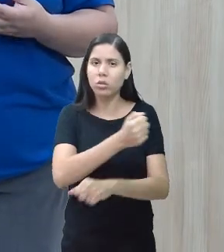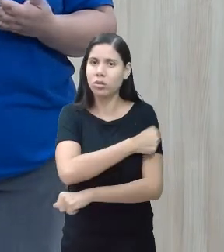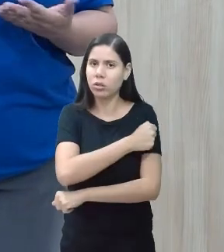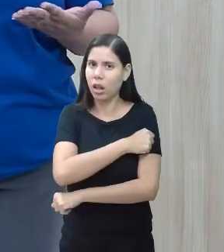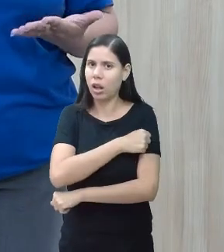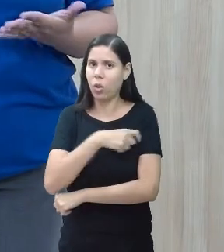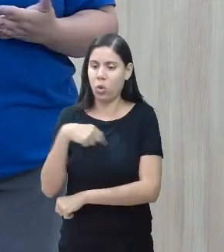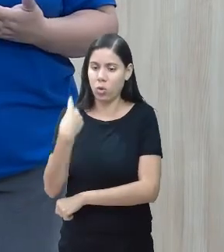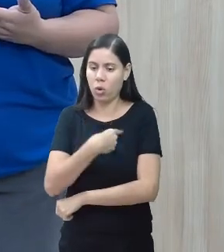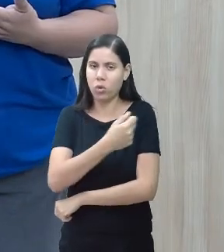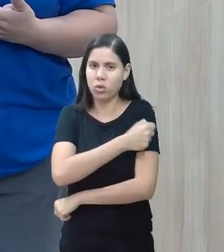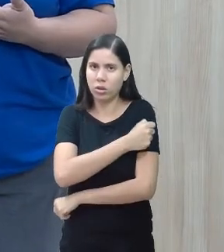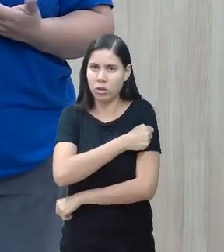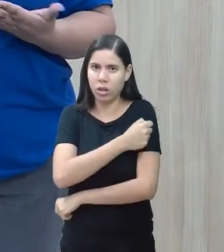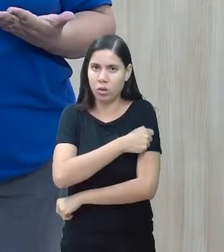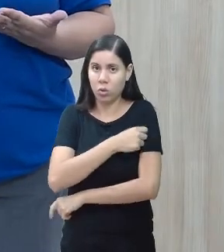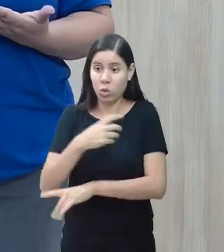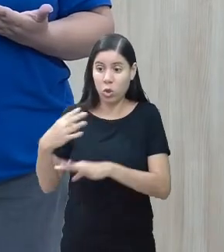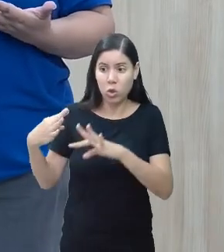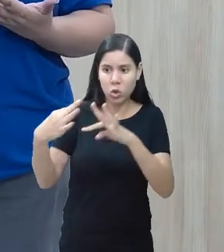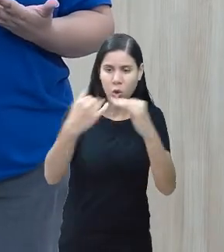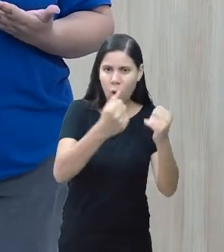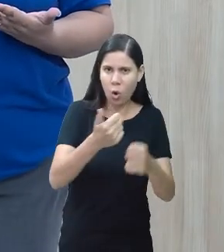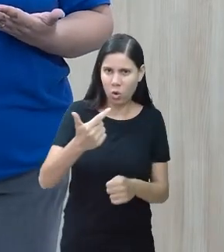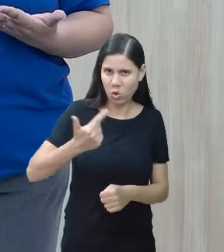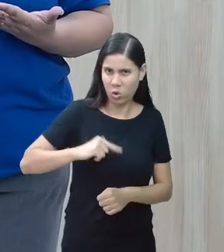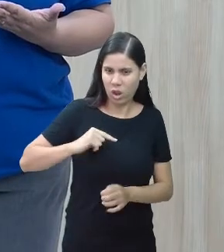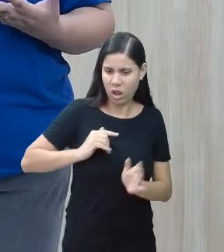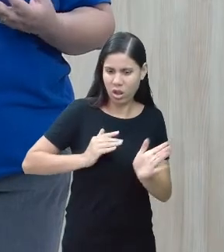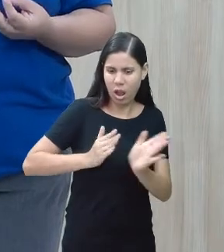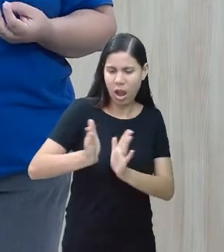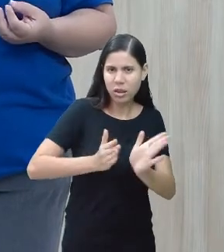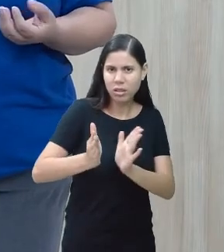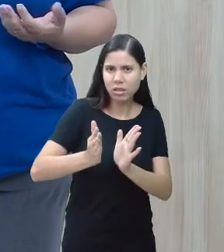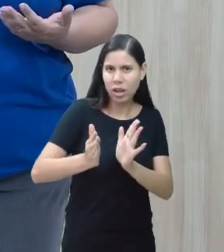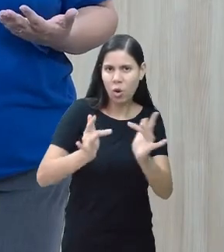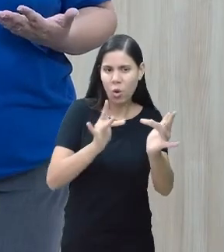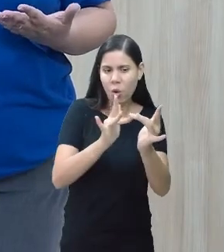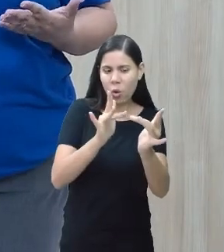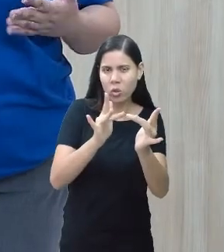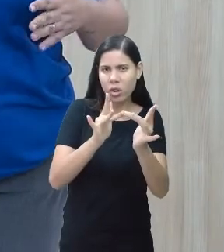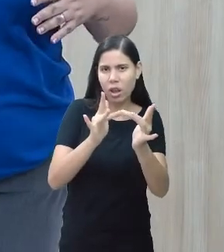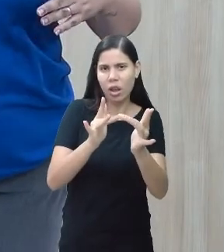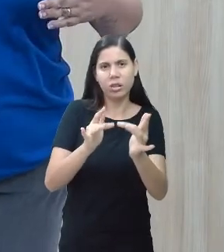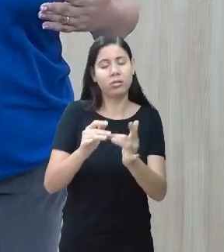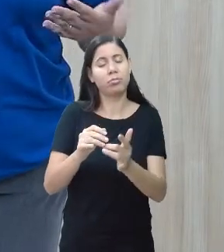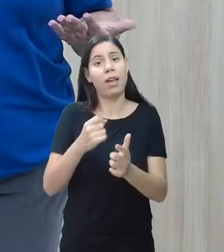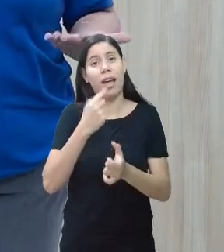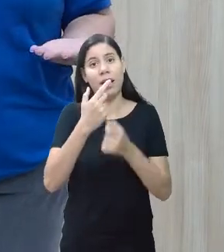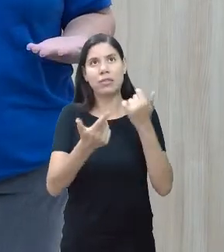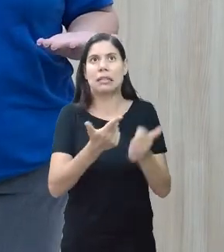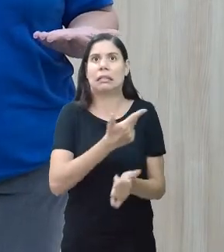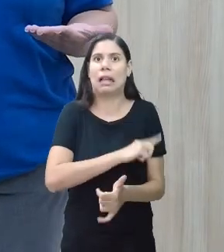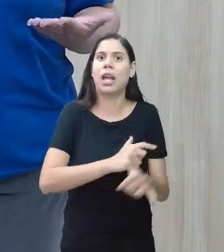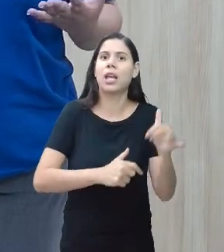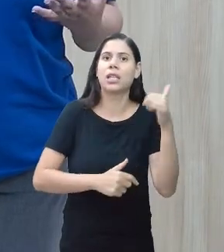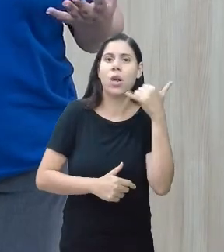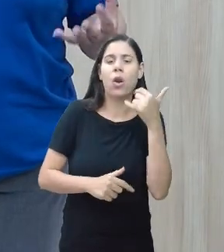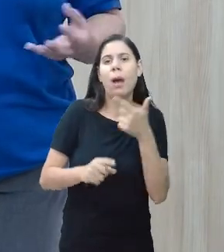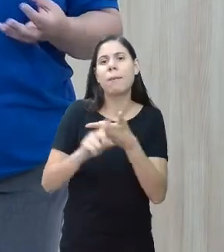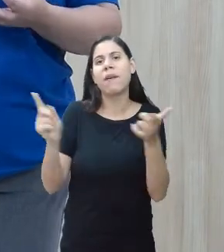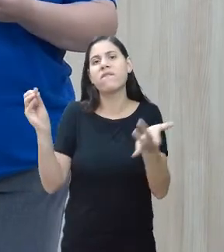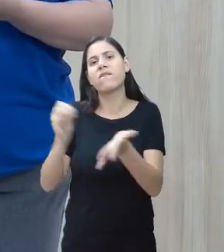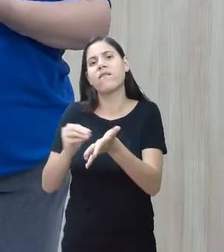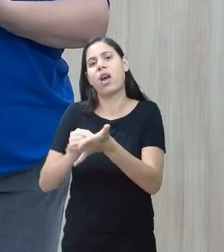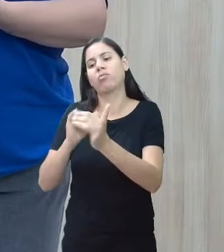nossos estudantes, nem todos têm acesso. Quando tem o smartphone, não tem a internet, ou